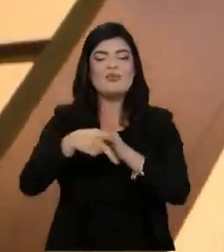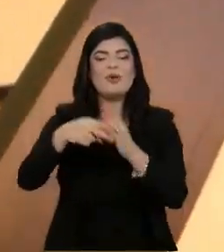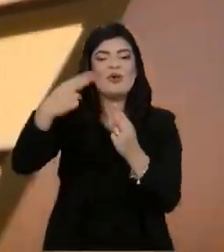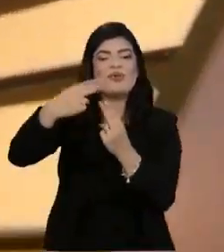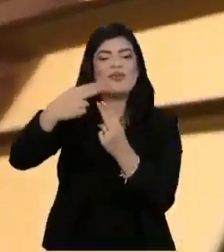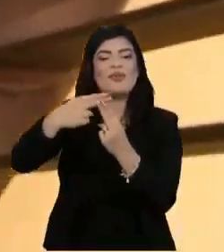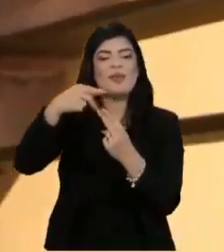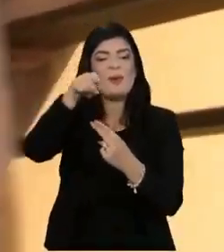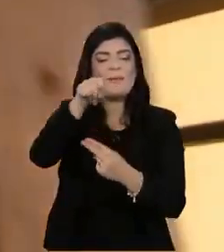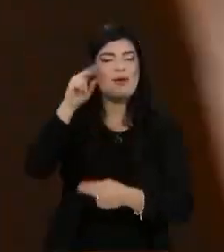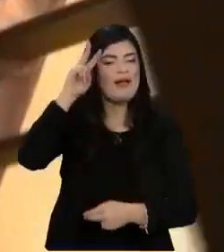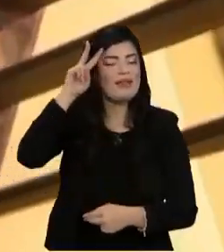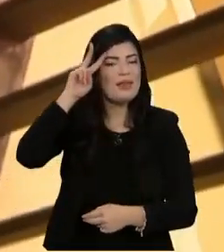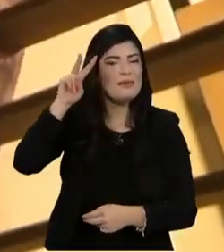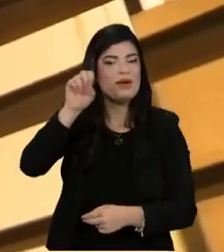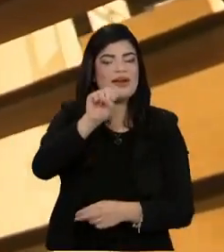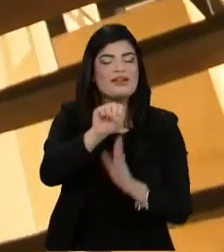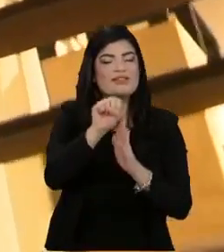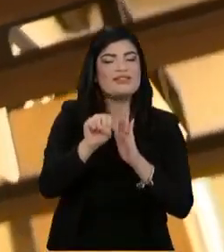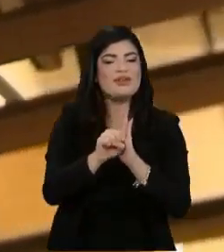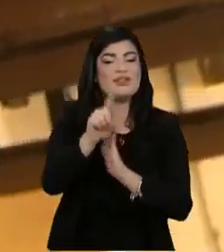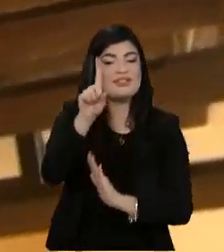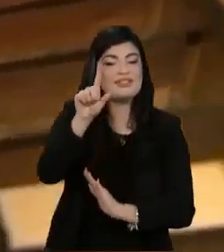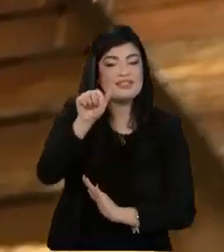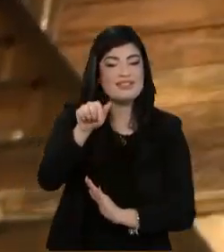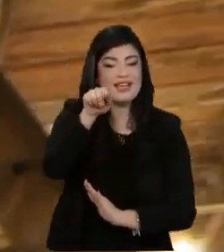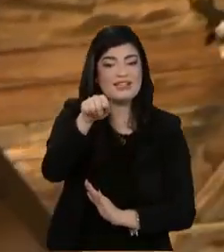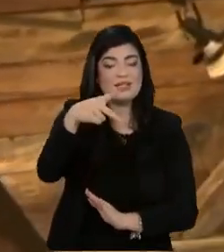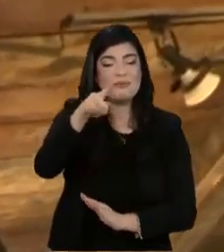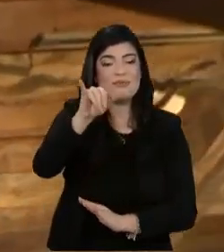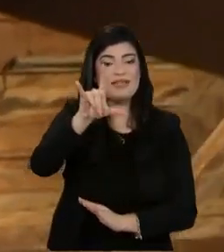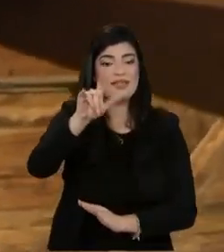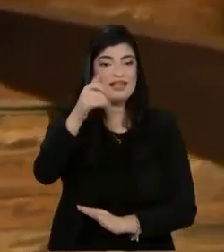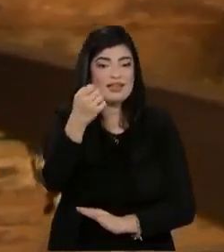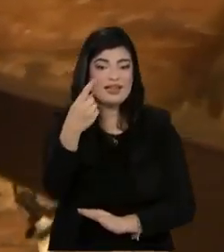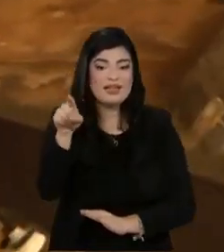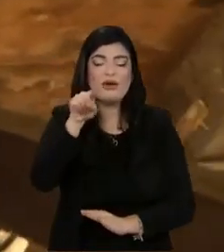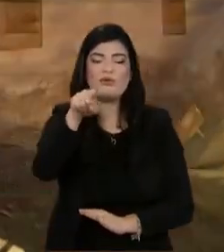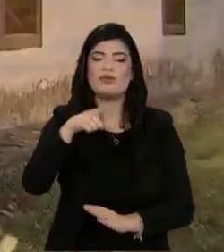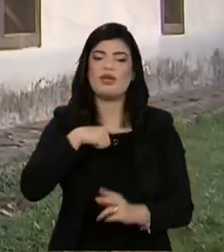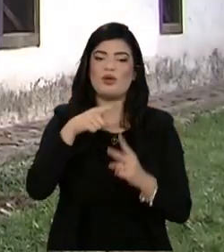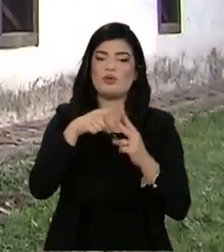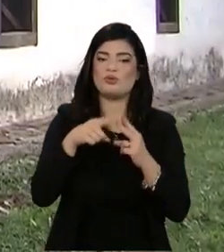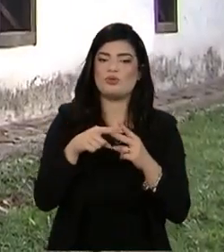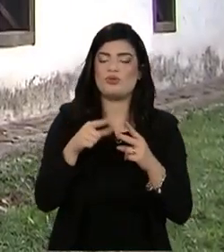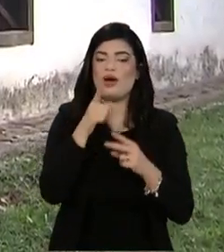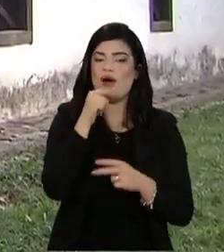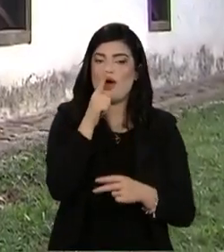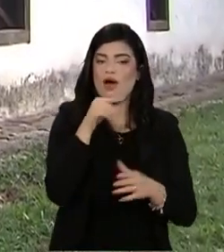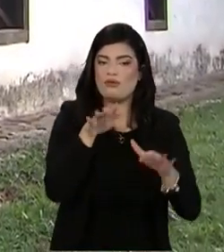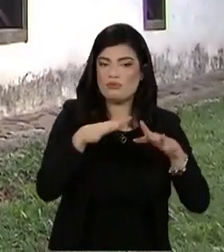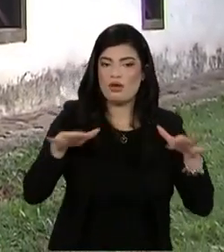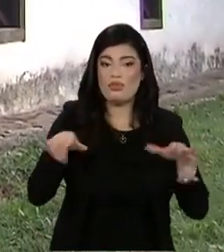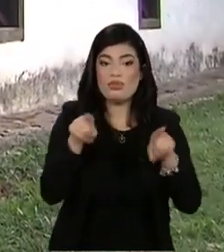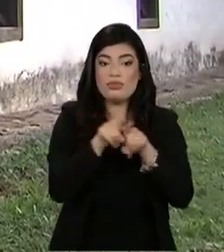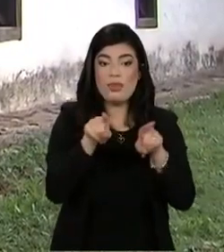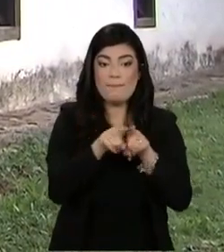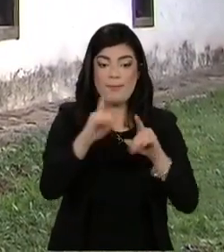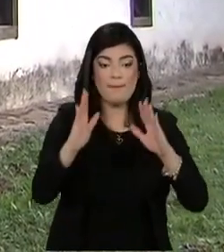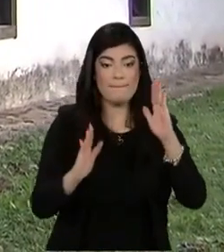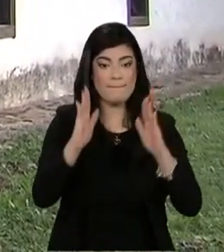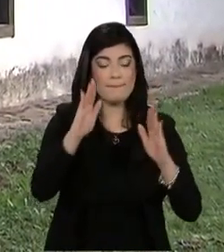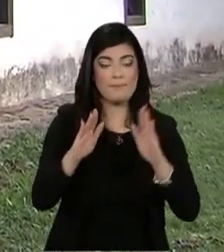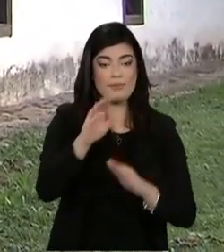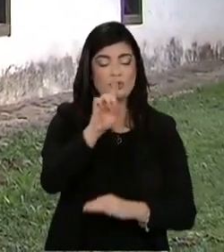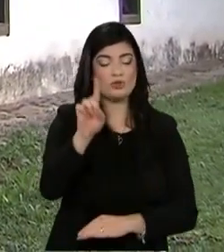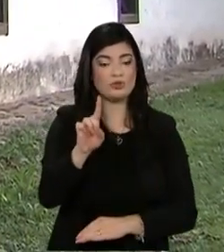final do século XVII, feita em taipa de pilão e telhado em duas águas. Também, do mesmo período, na Zona